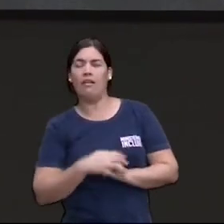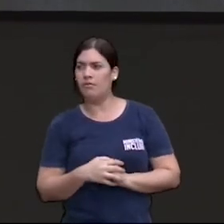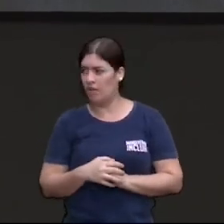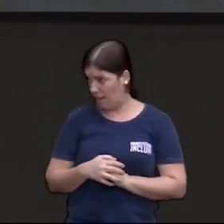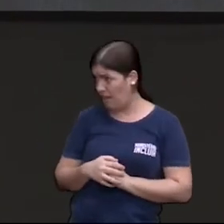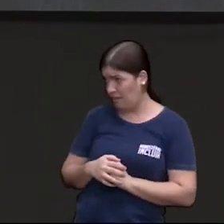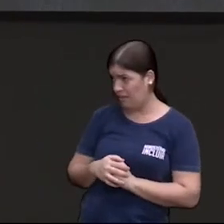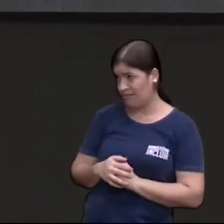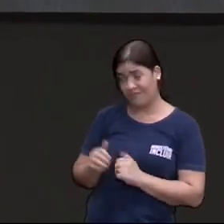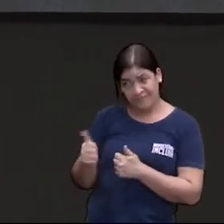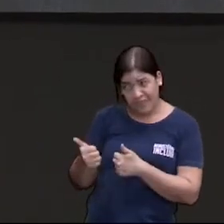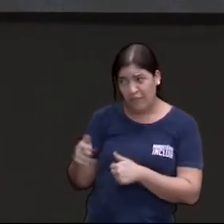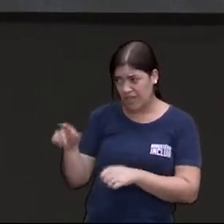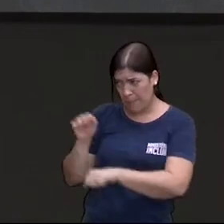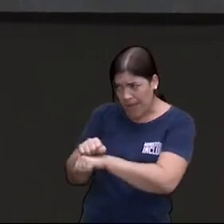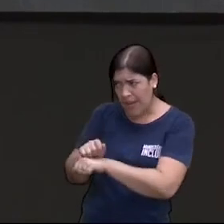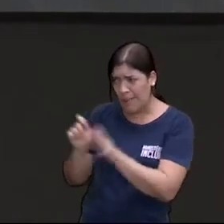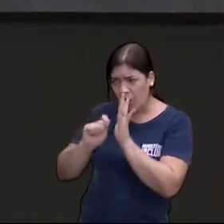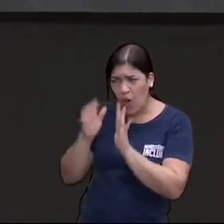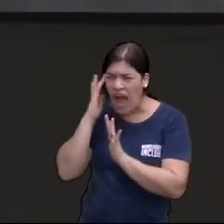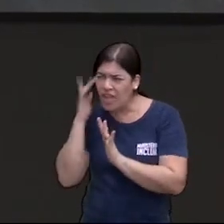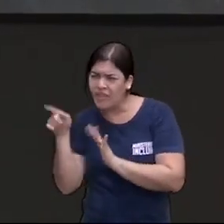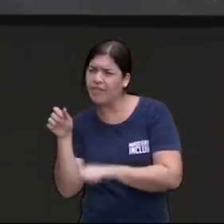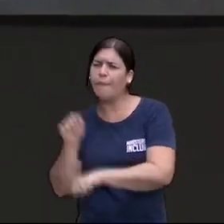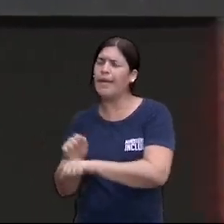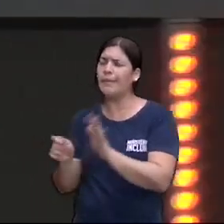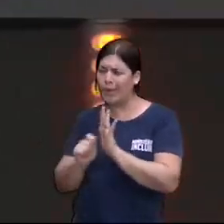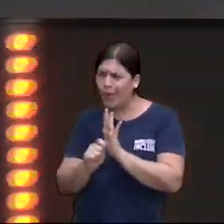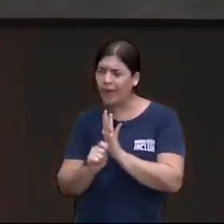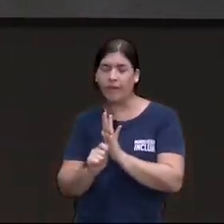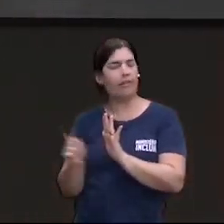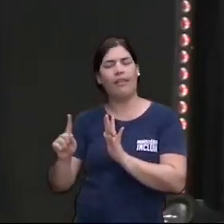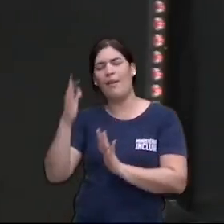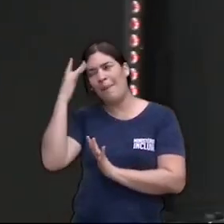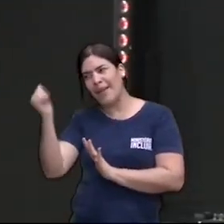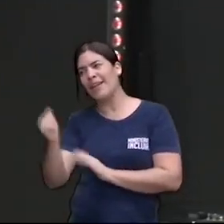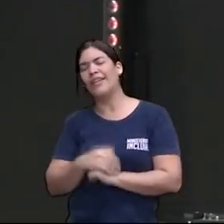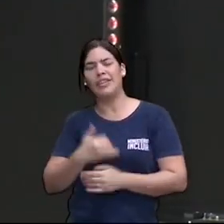vai parar na maconha? Vai? Amanhã é cocaína,